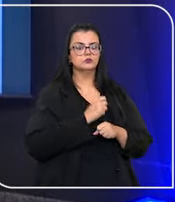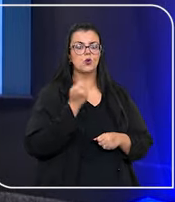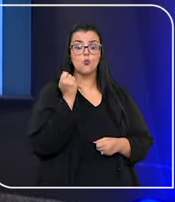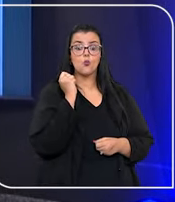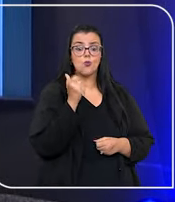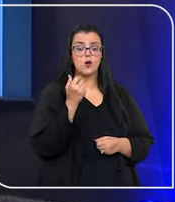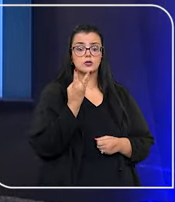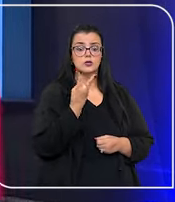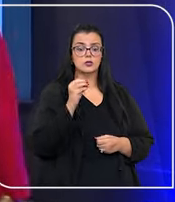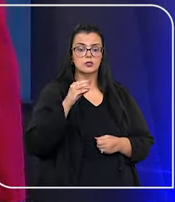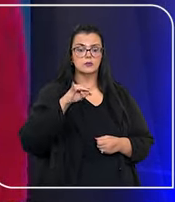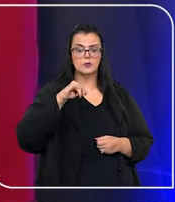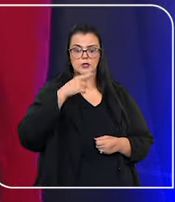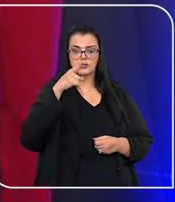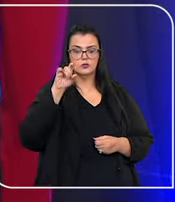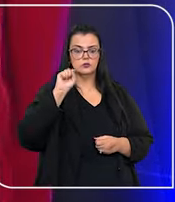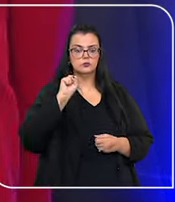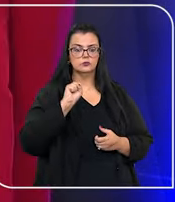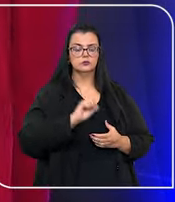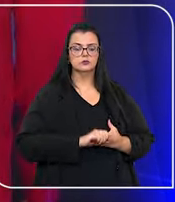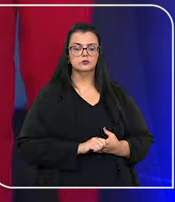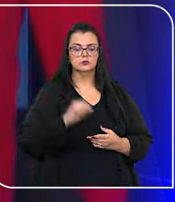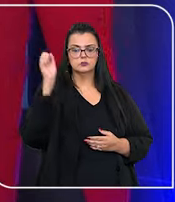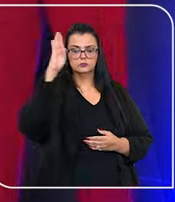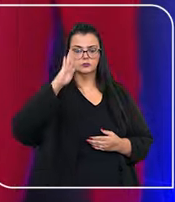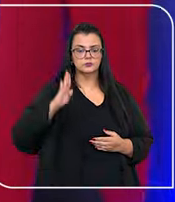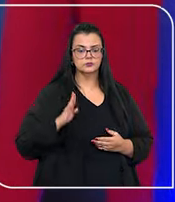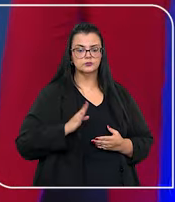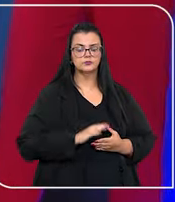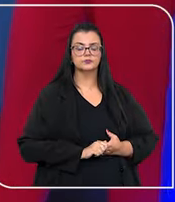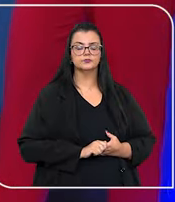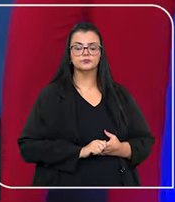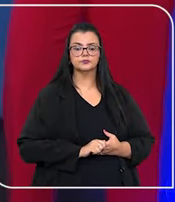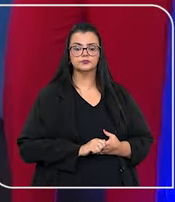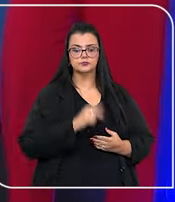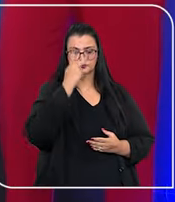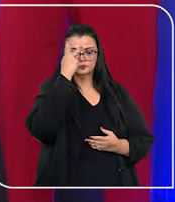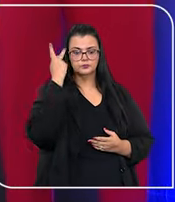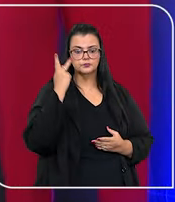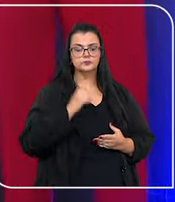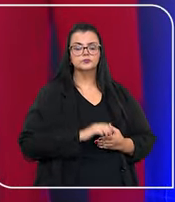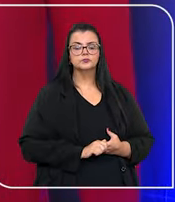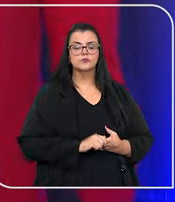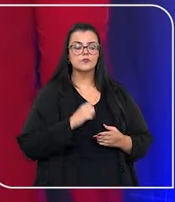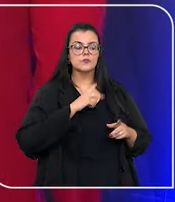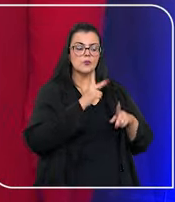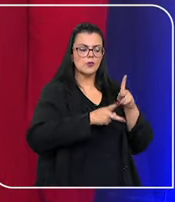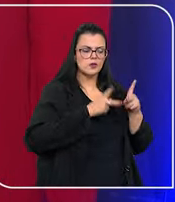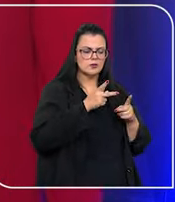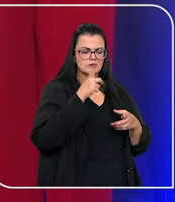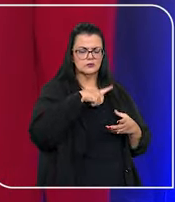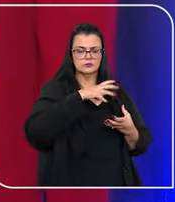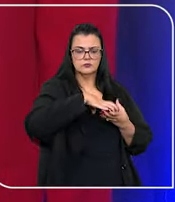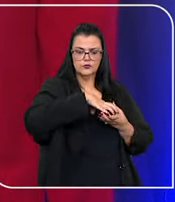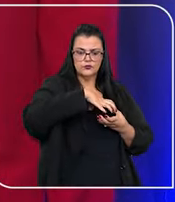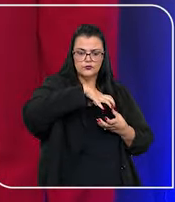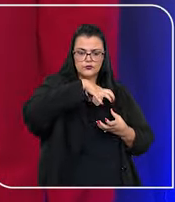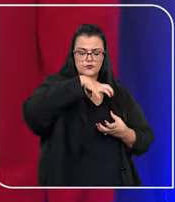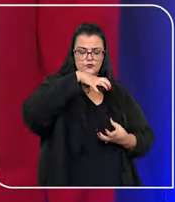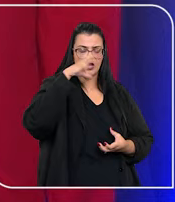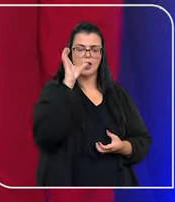total de quase 30 milhões de brasileiros. Em uma população que envelhece